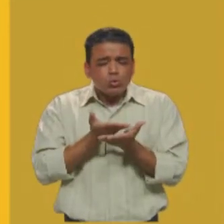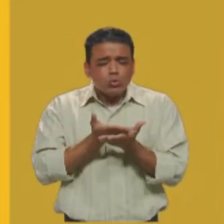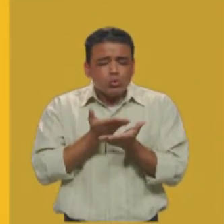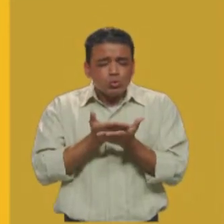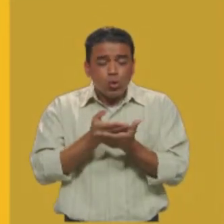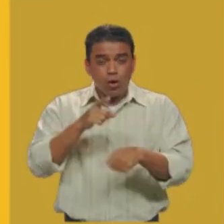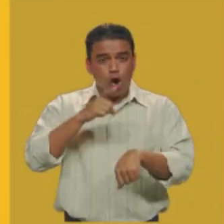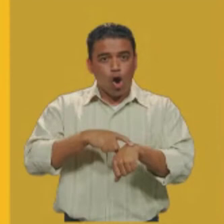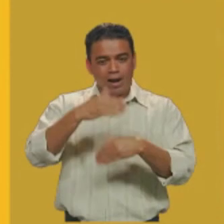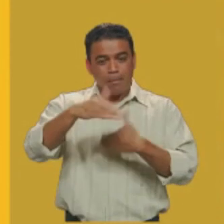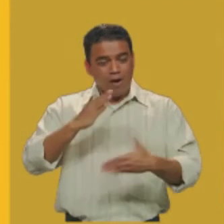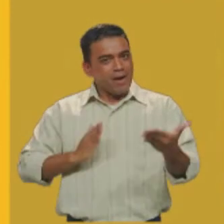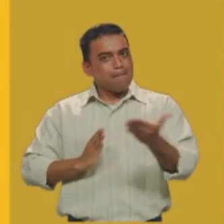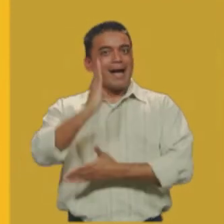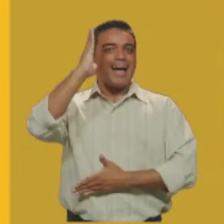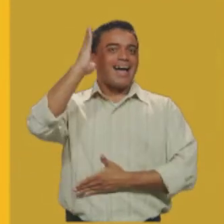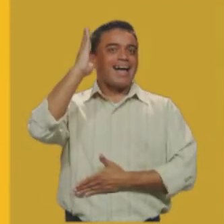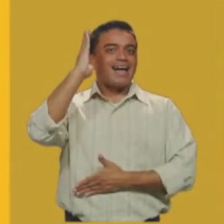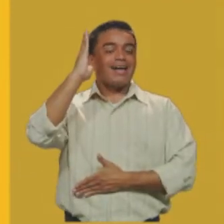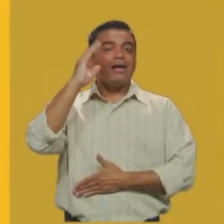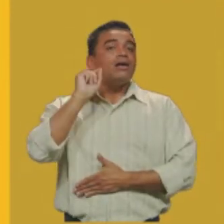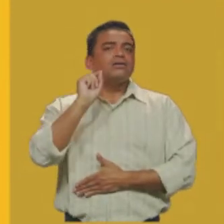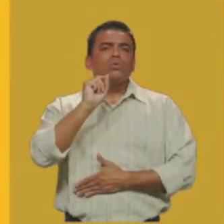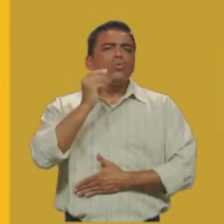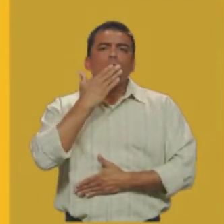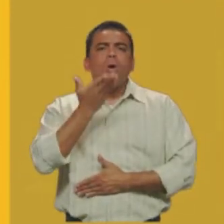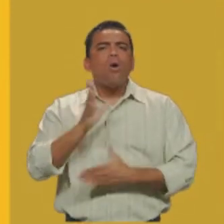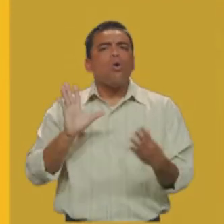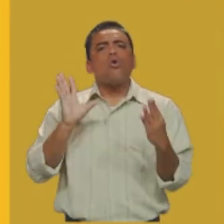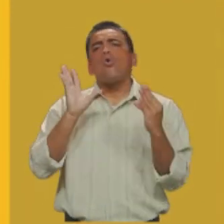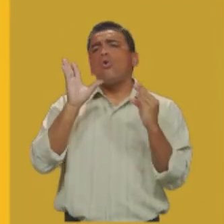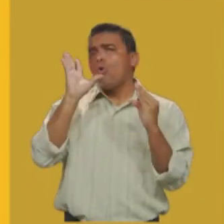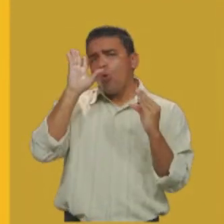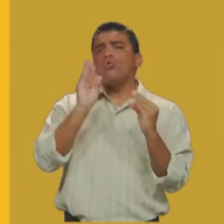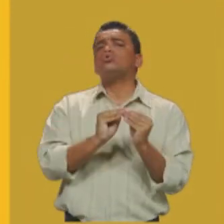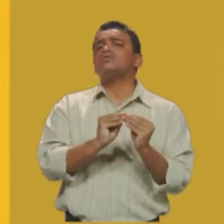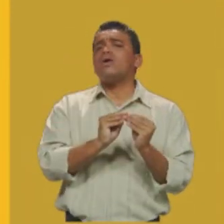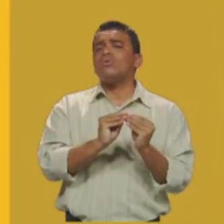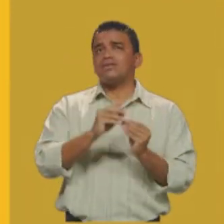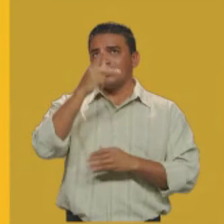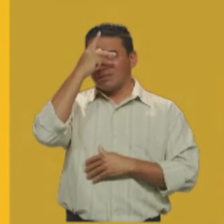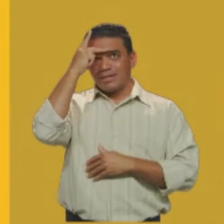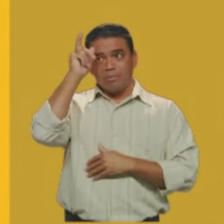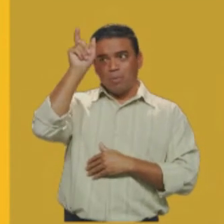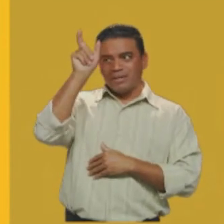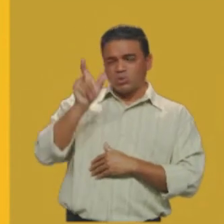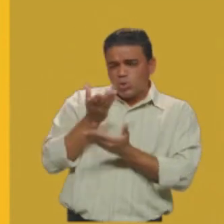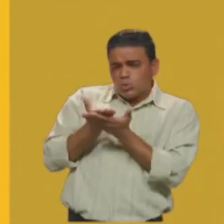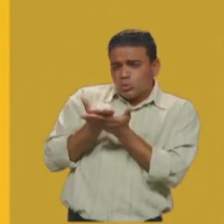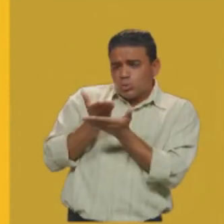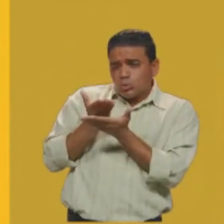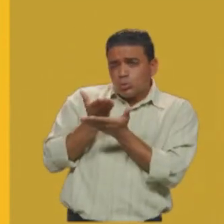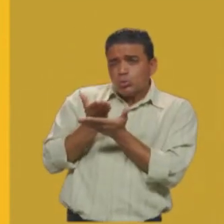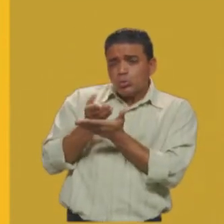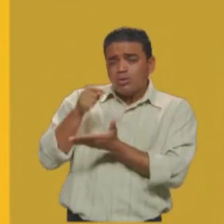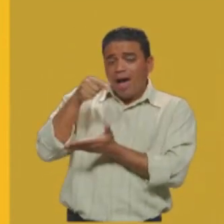na prova. Qual é a conclusão que nós podemos chegar de uma pessoa que estuda muito, que ela